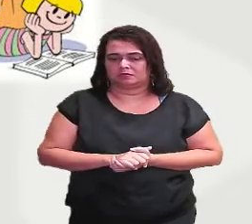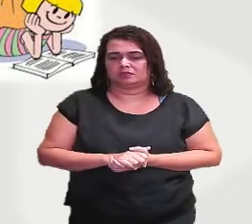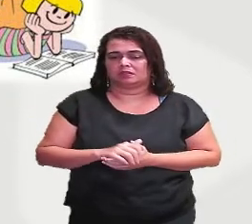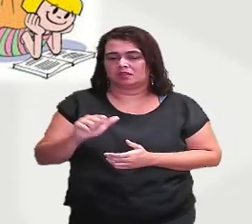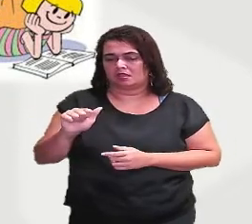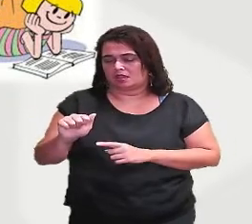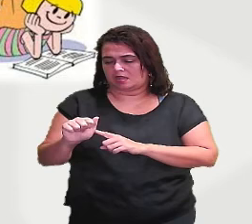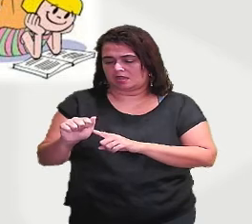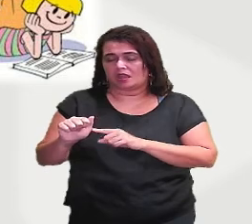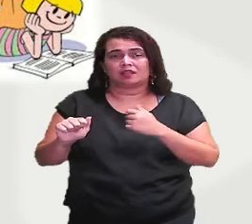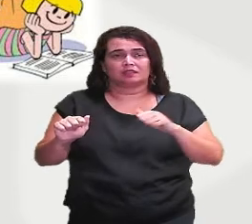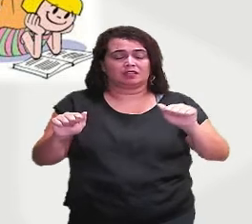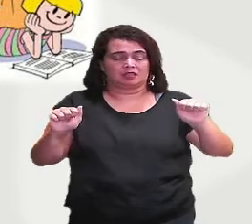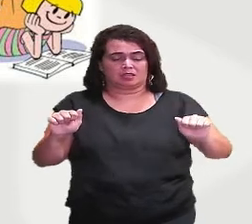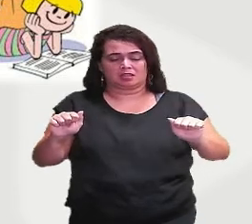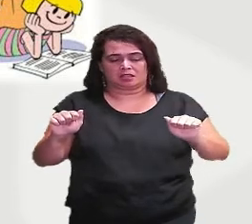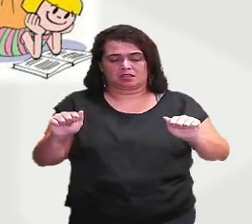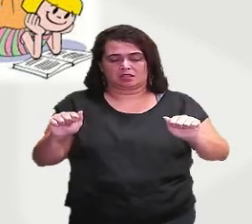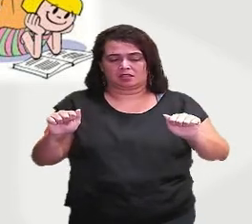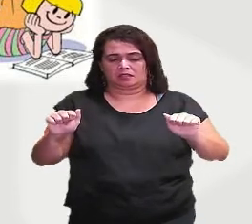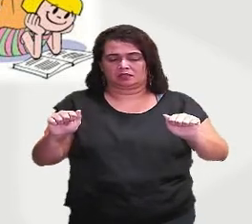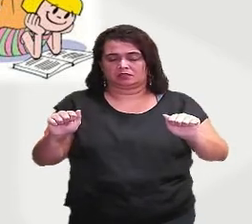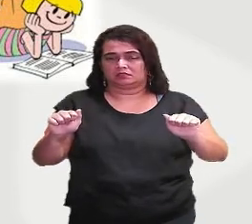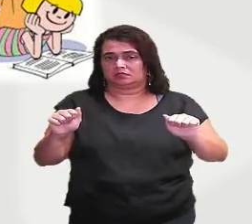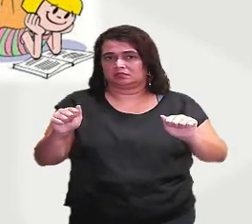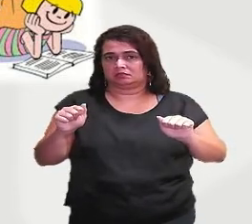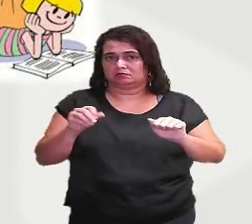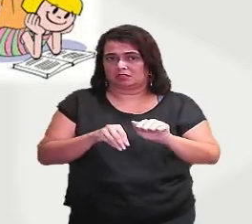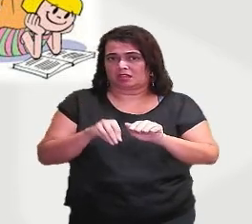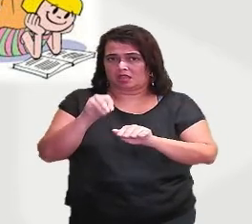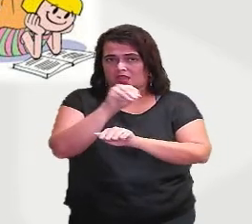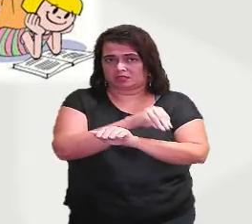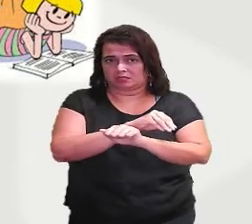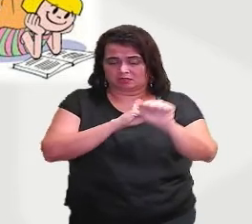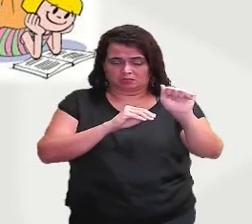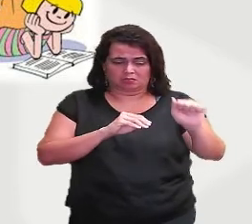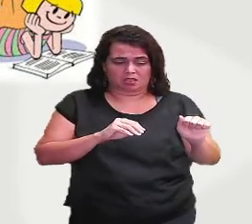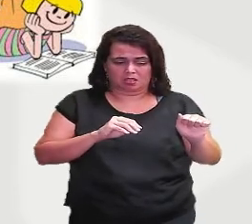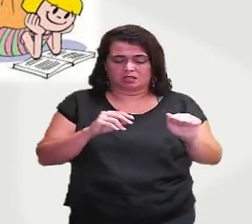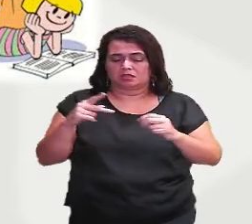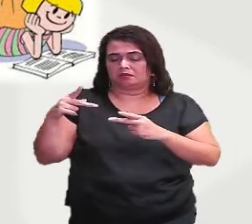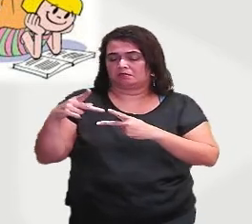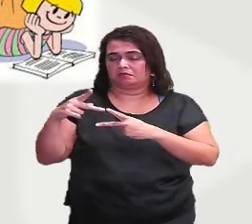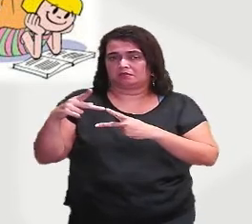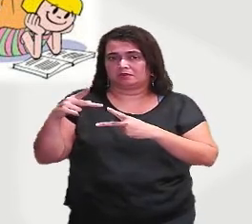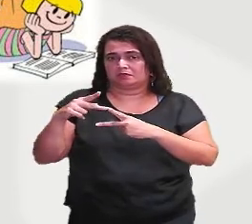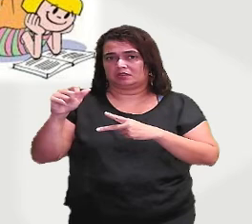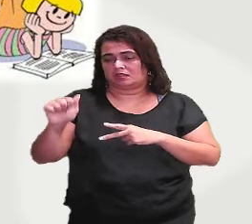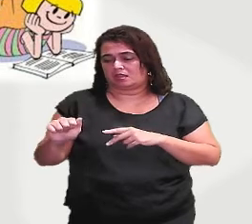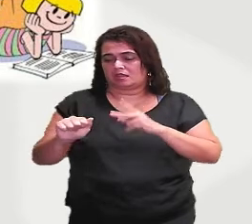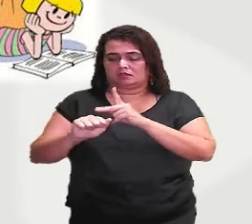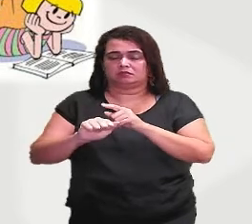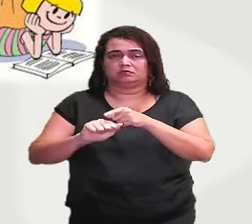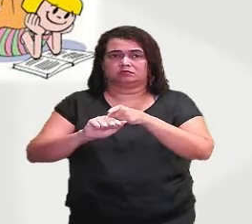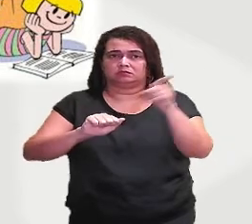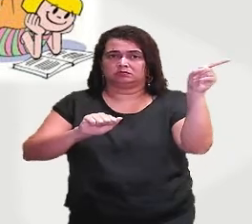artigo e a preposição, ó, A, formando aí o A no sentido de para. Então,